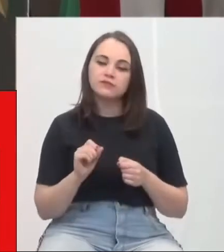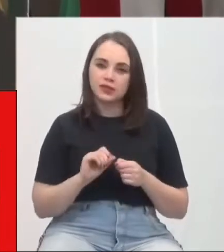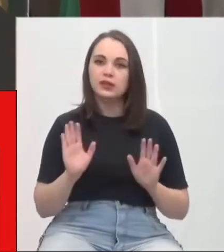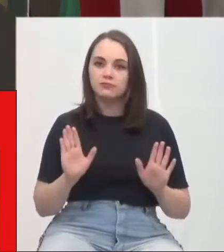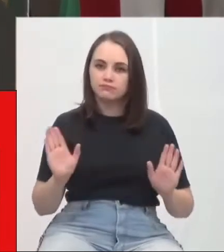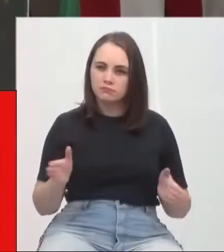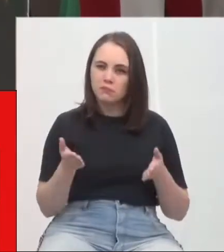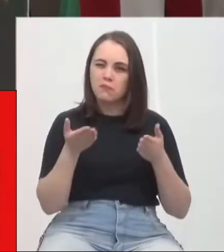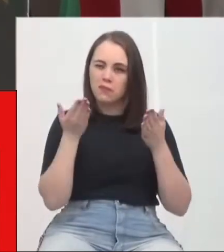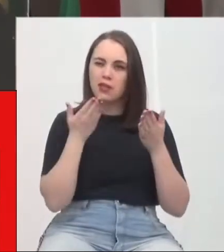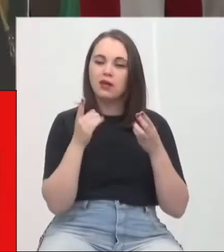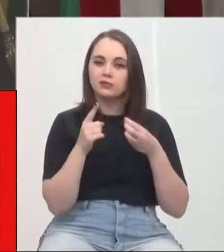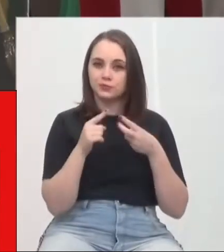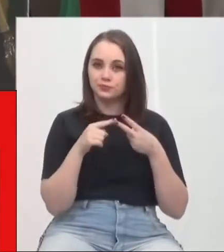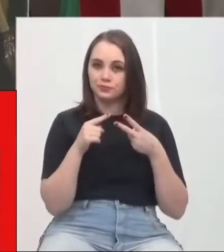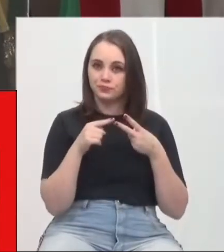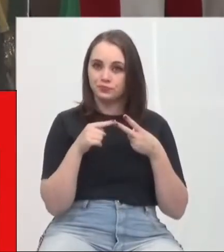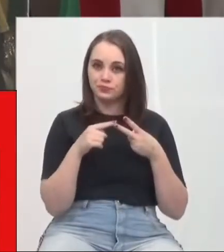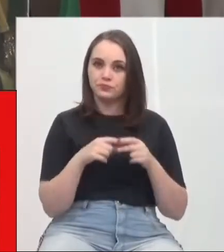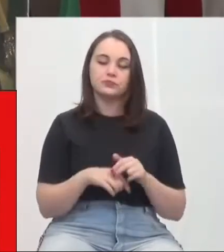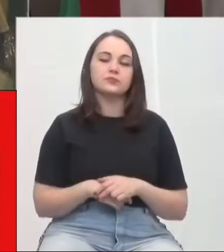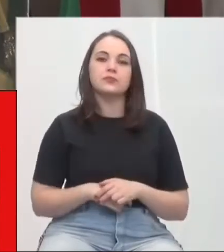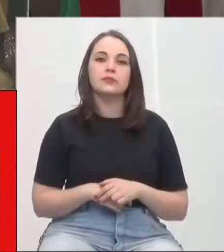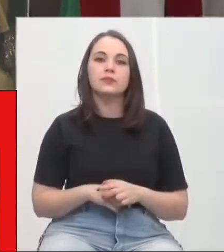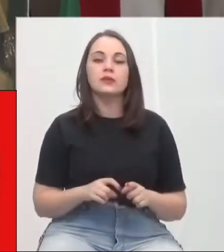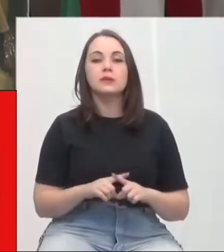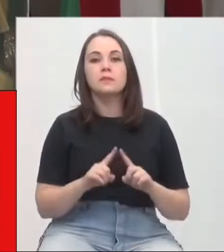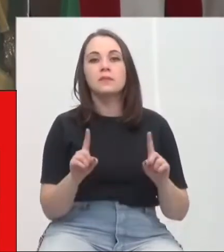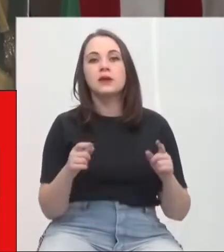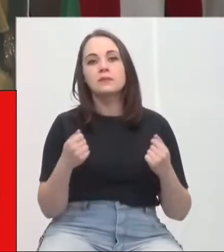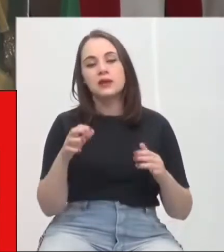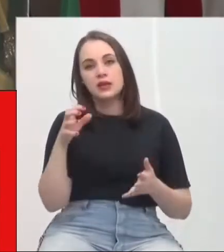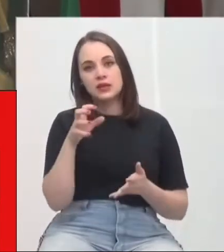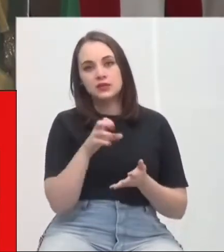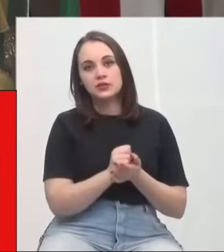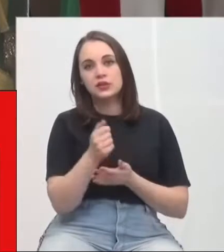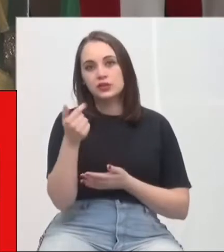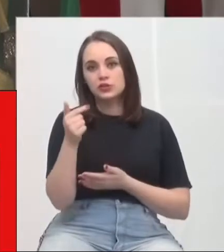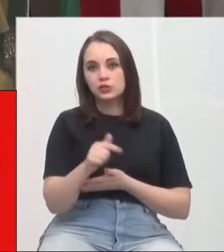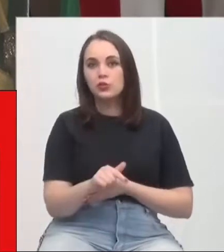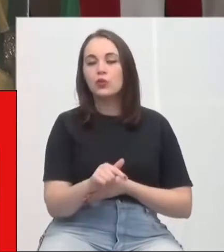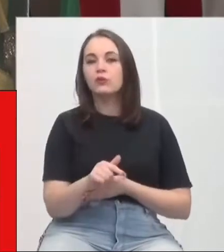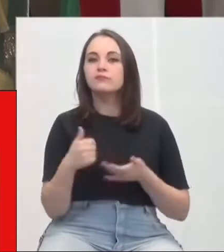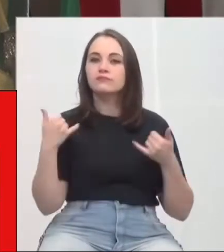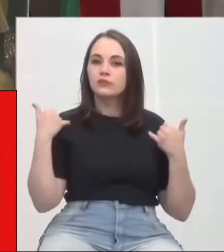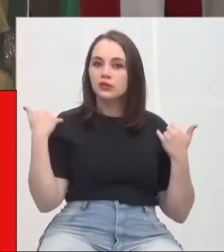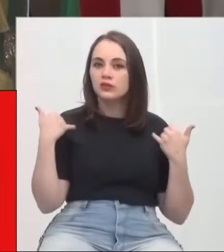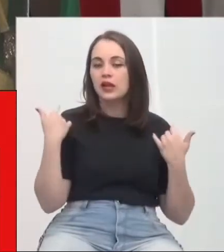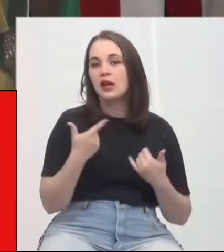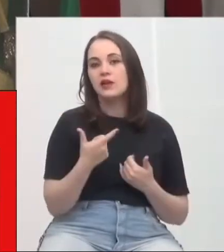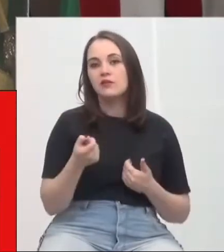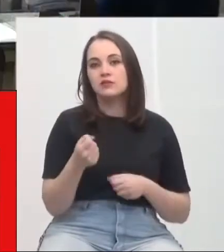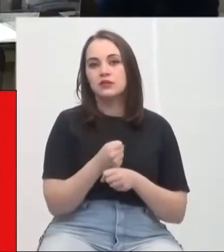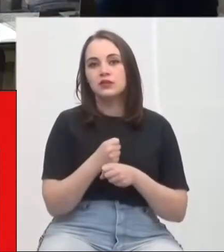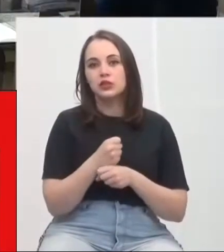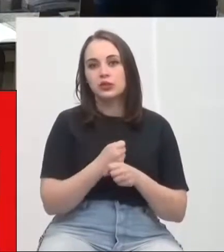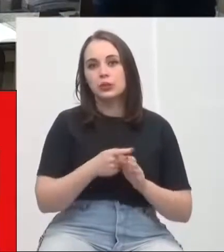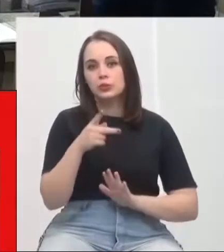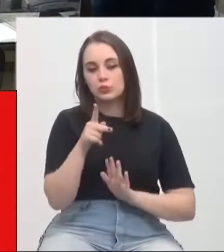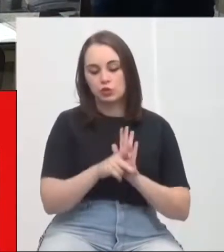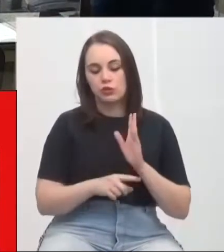homenageado o projeto Anjos do Futsal. Mas fica aqui o registro do aniversário de 20 anos desse projeto,